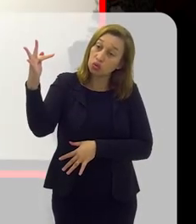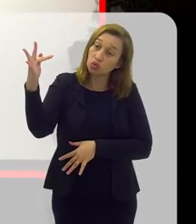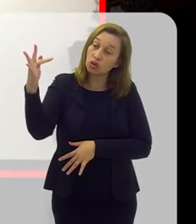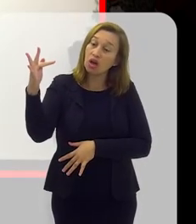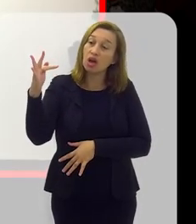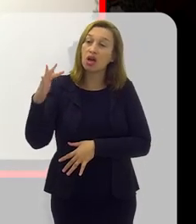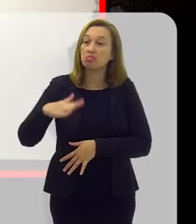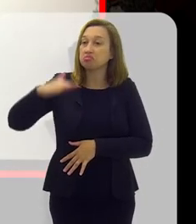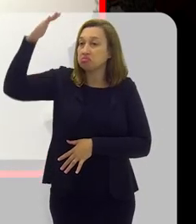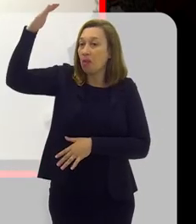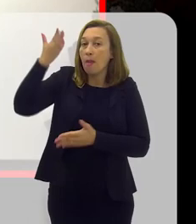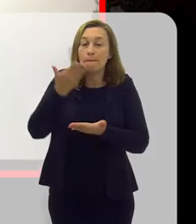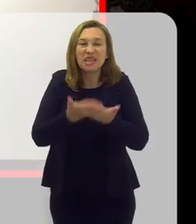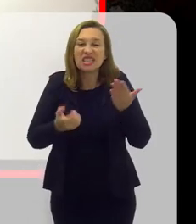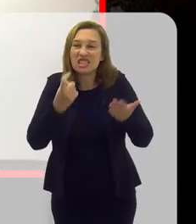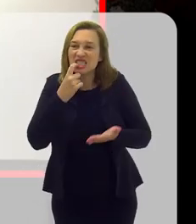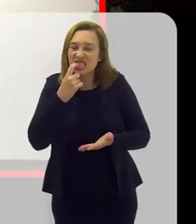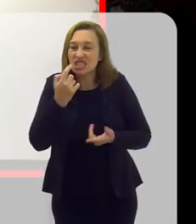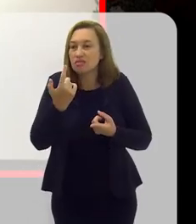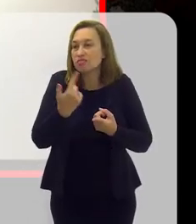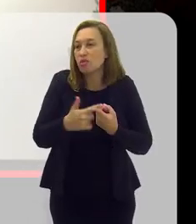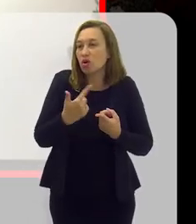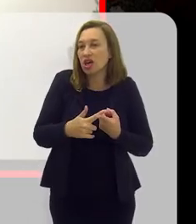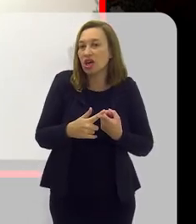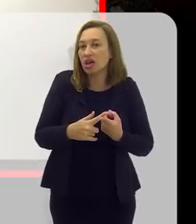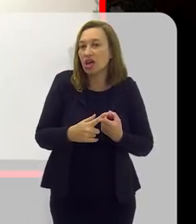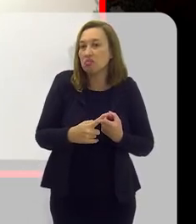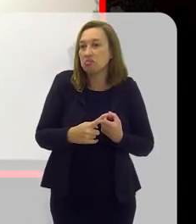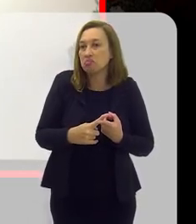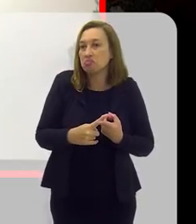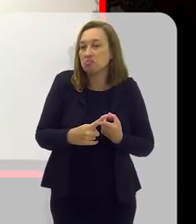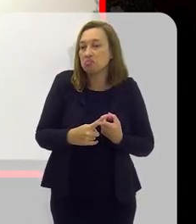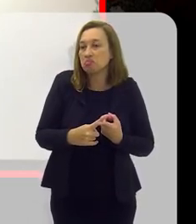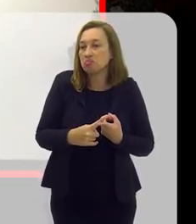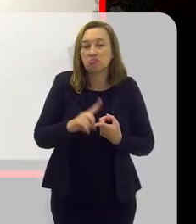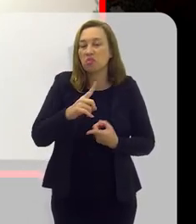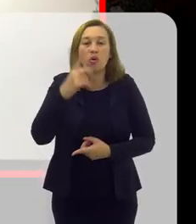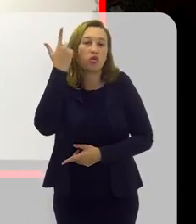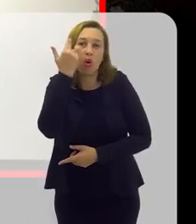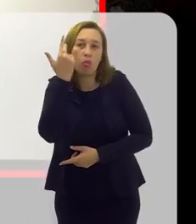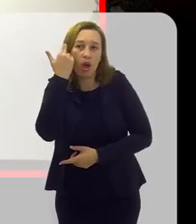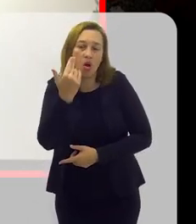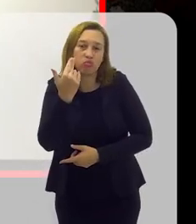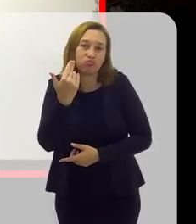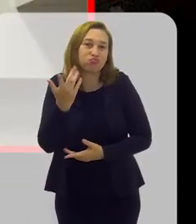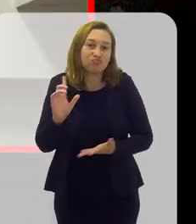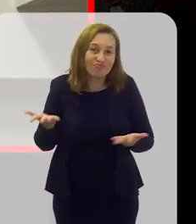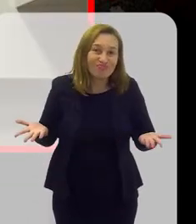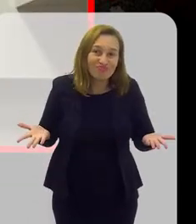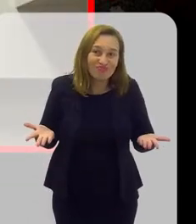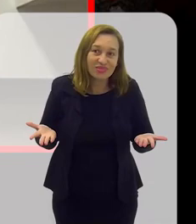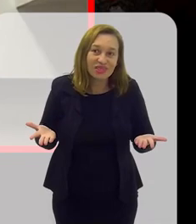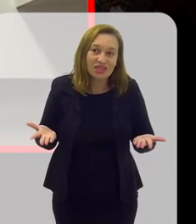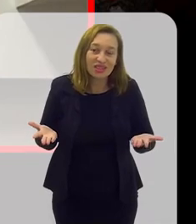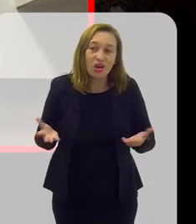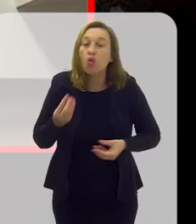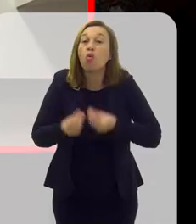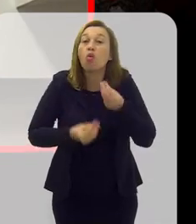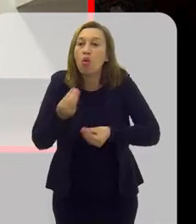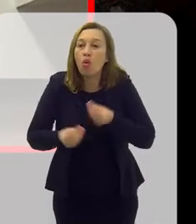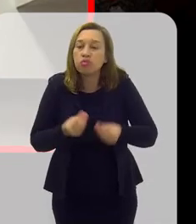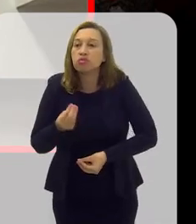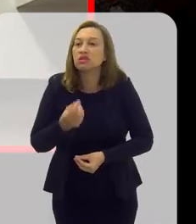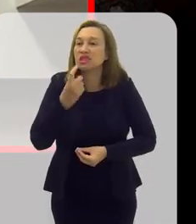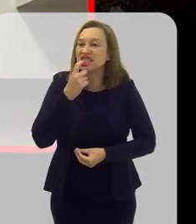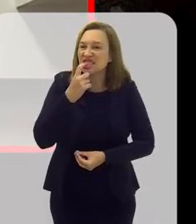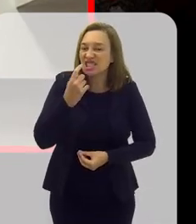adultos perdendo dentes, porque isso não é normal, não é para ser assim, né? O comum